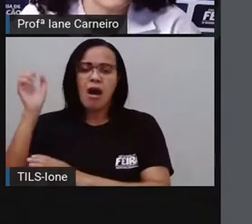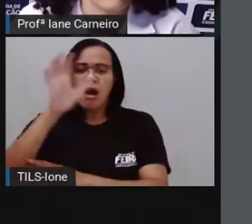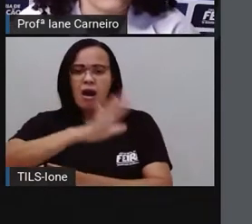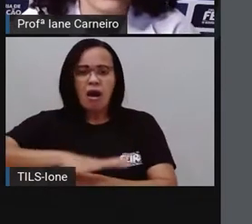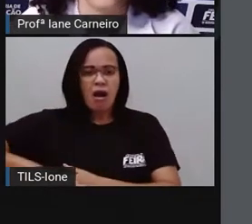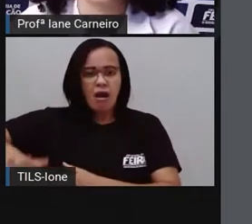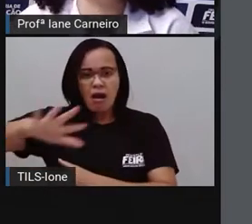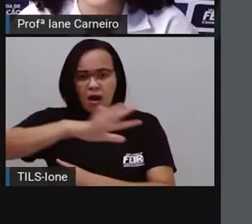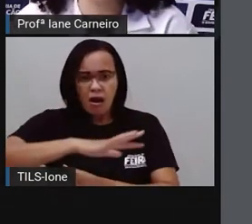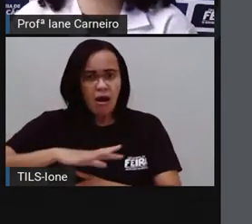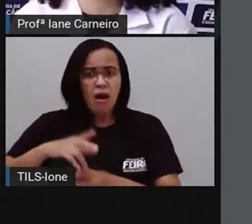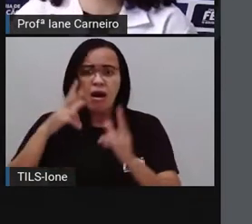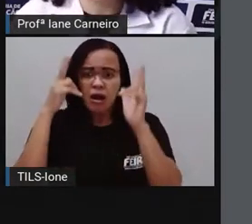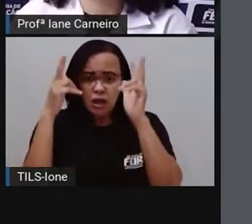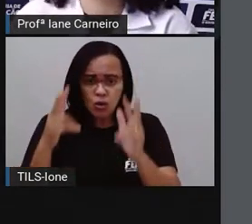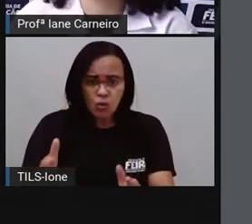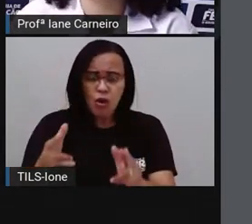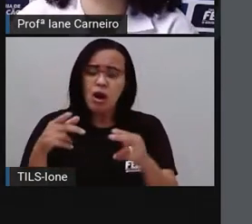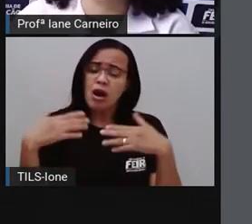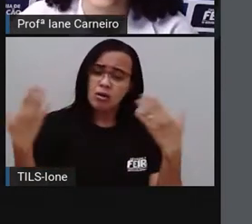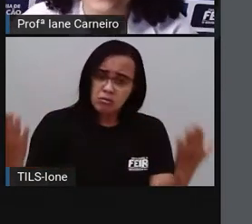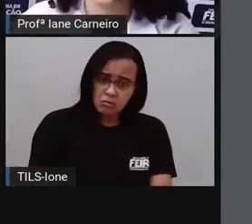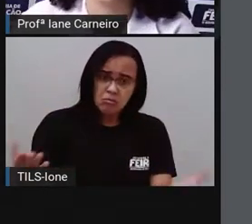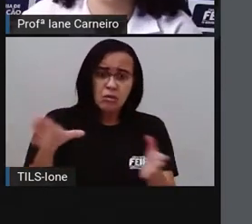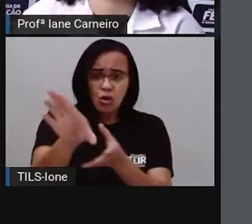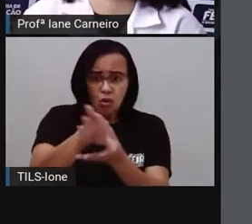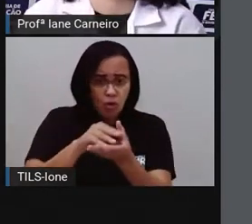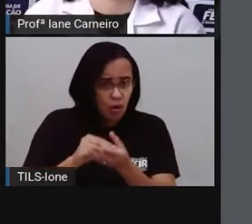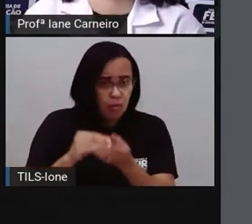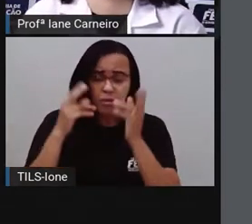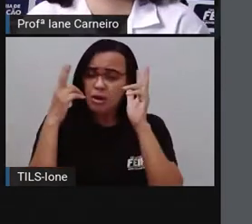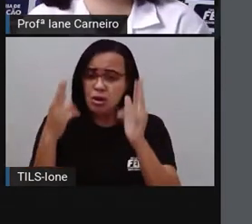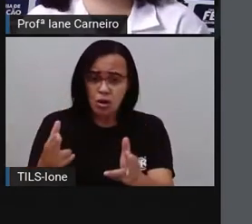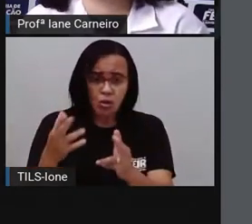Você devia fazer o que a natureza ensina.